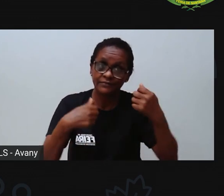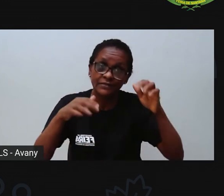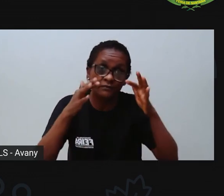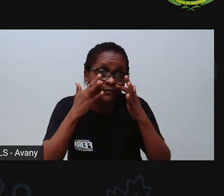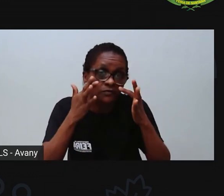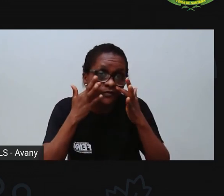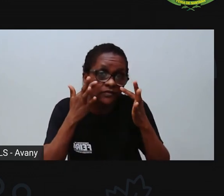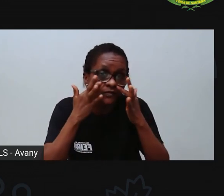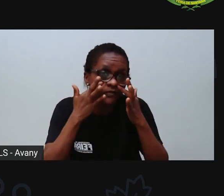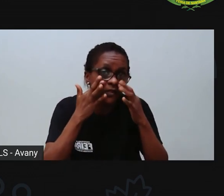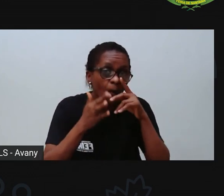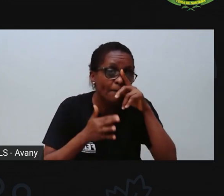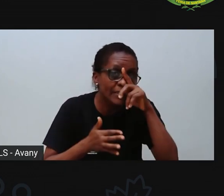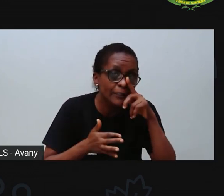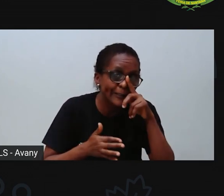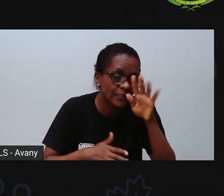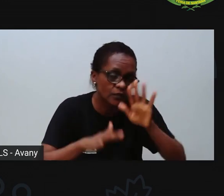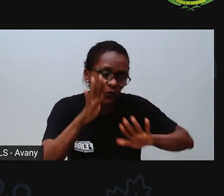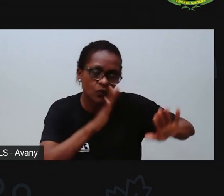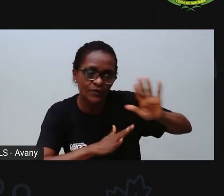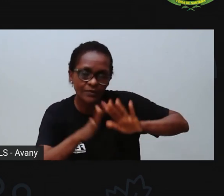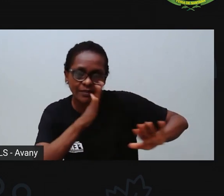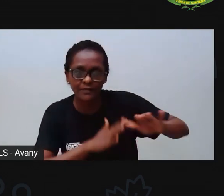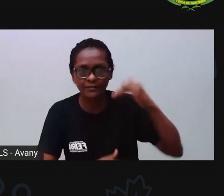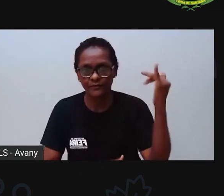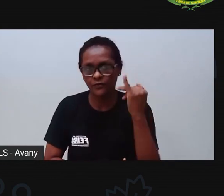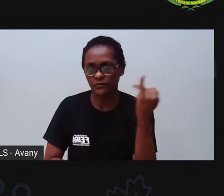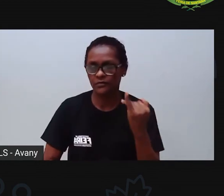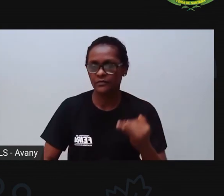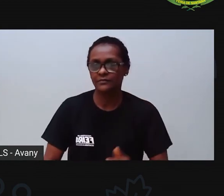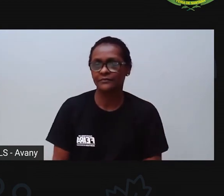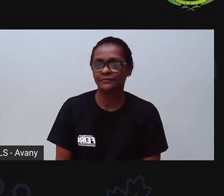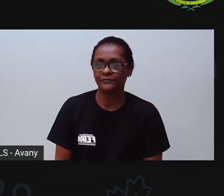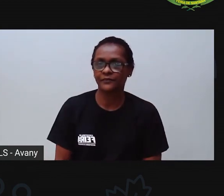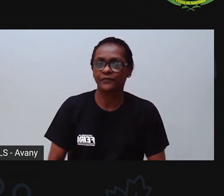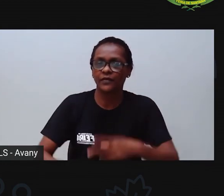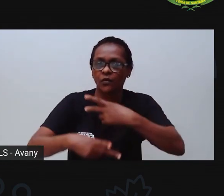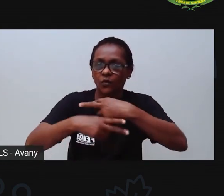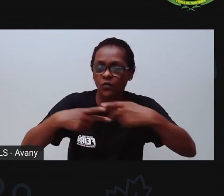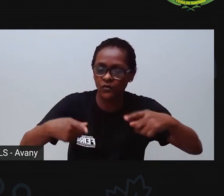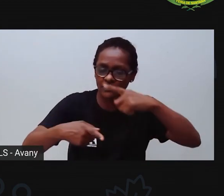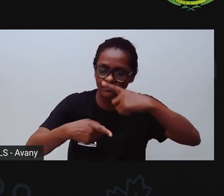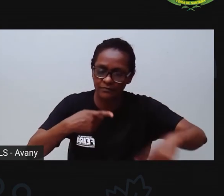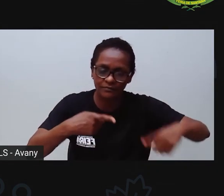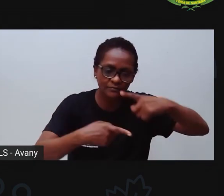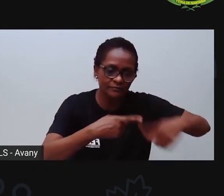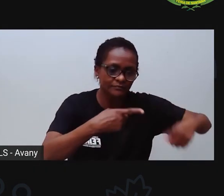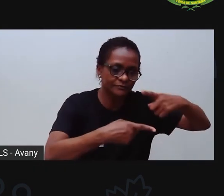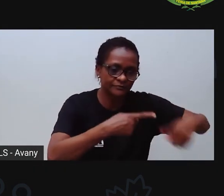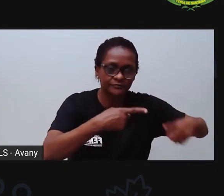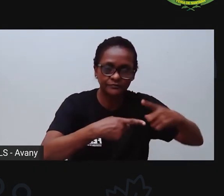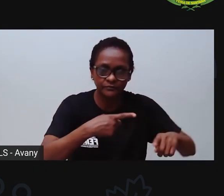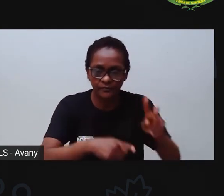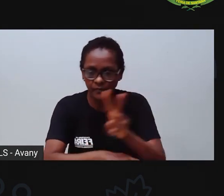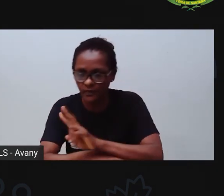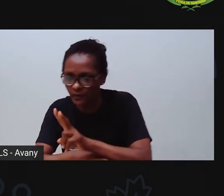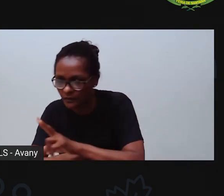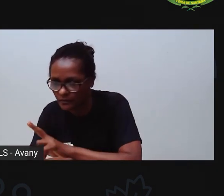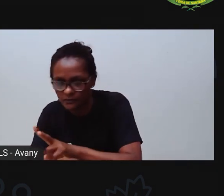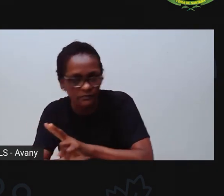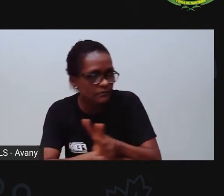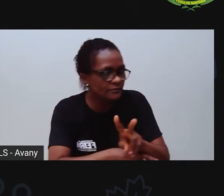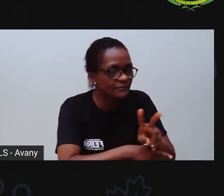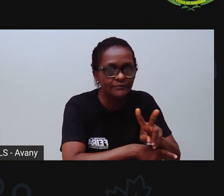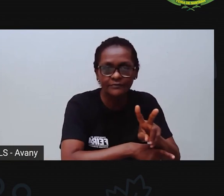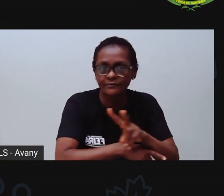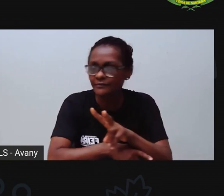Observem aí na casa de vocês como é que estão os objetos, sejam os fiscais, sejam os fiscais aí